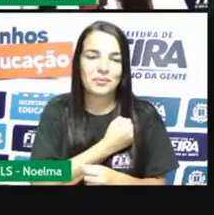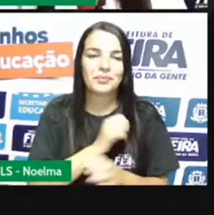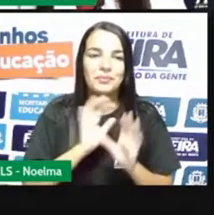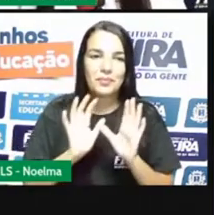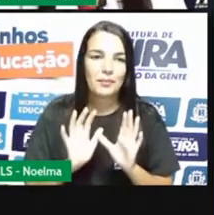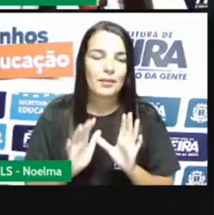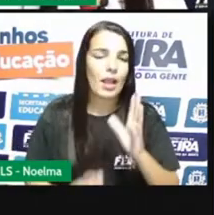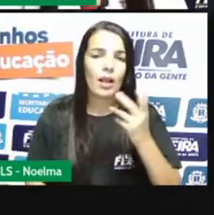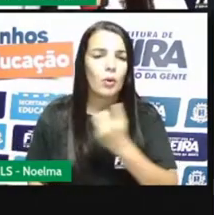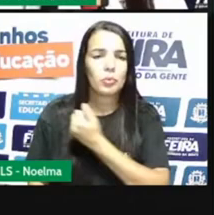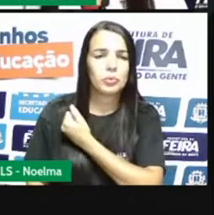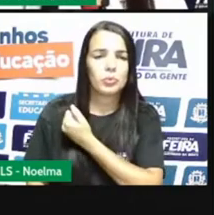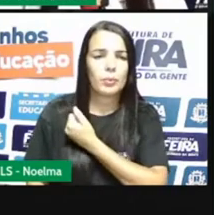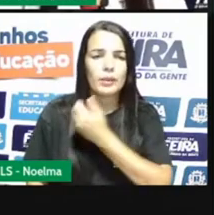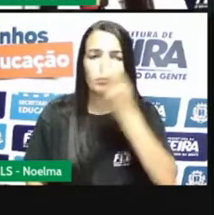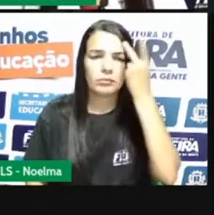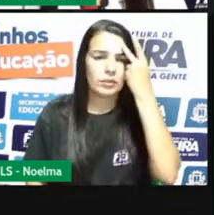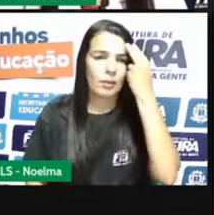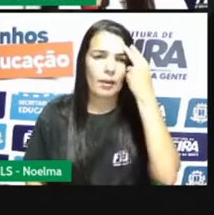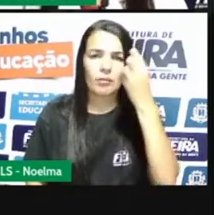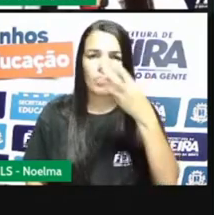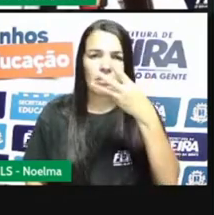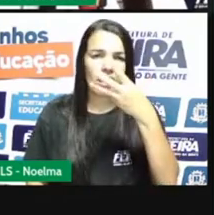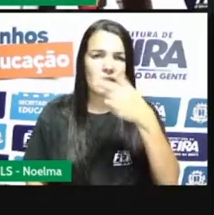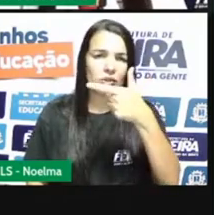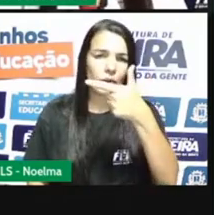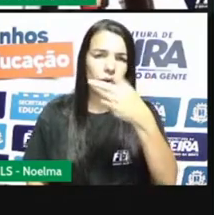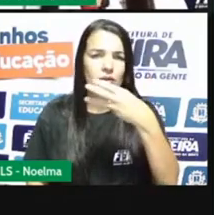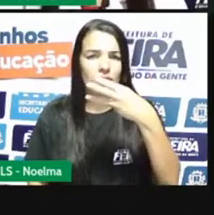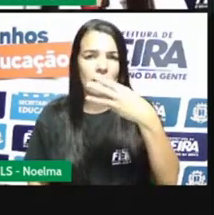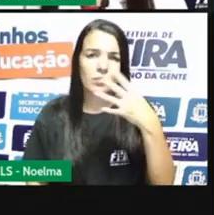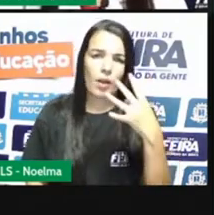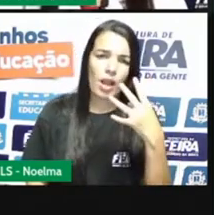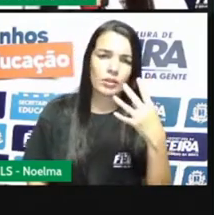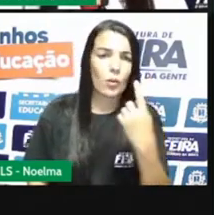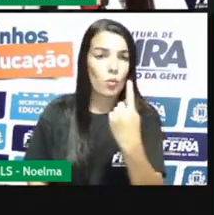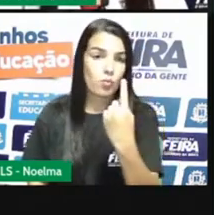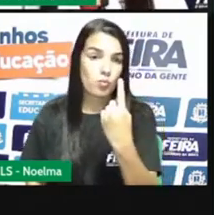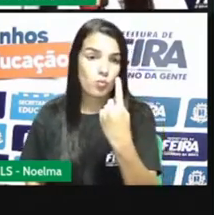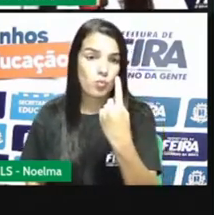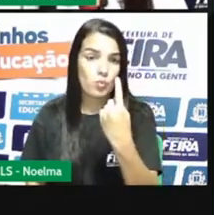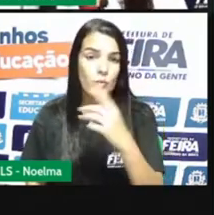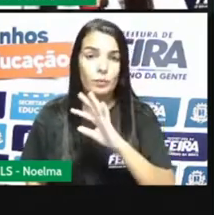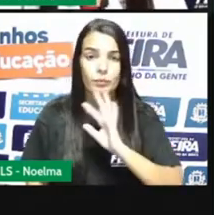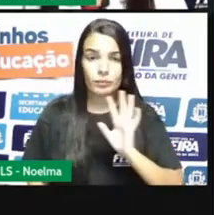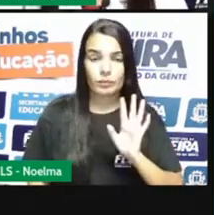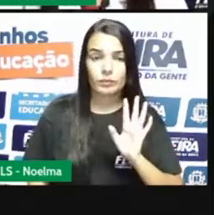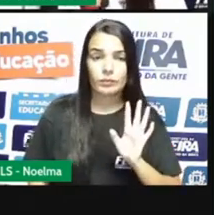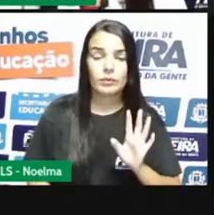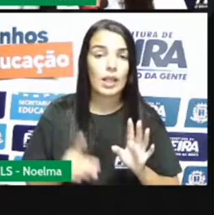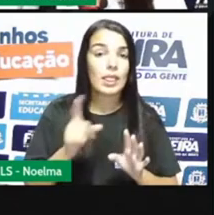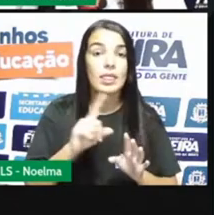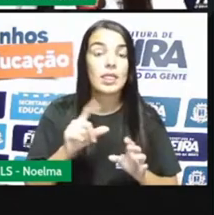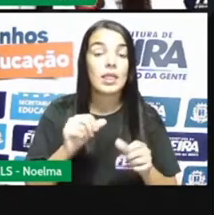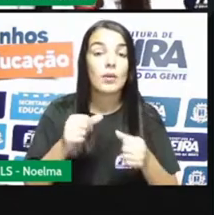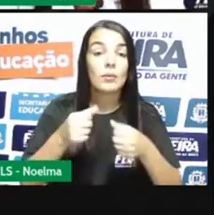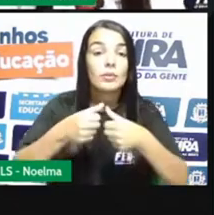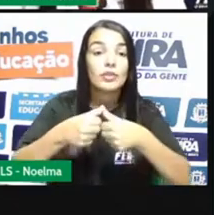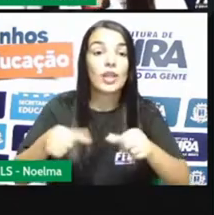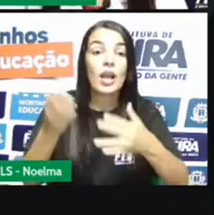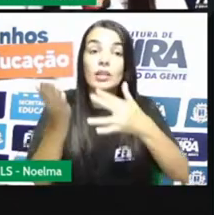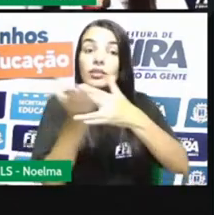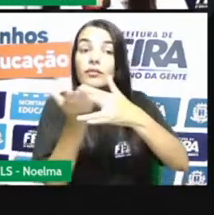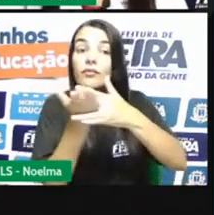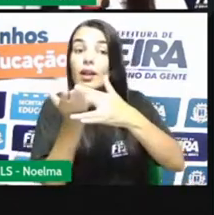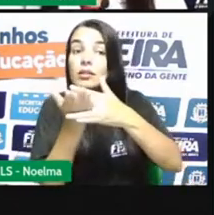ou números inteiros, nós temos aí três, dois, três, quatro, um, que não está escrito na